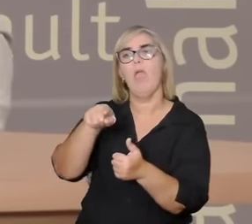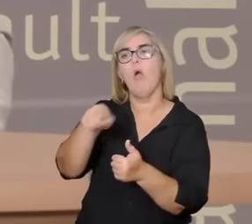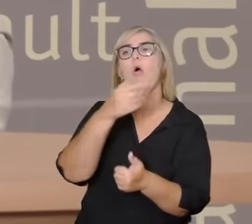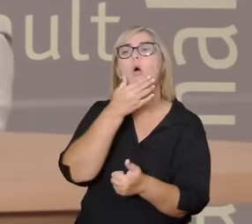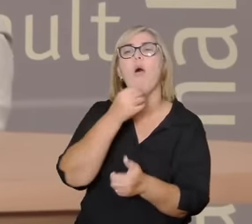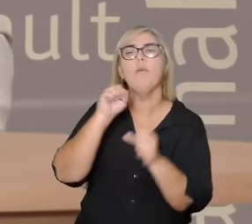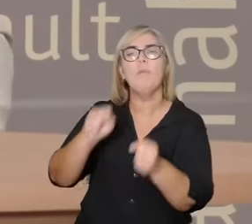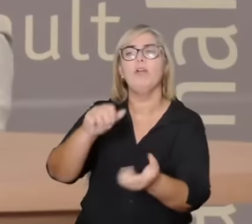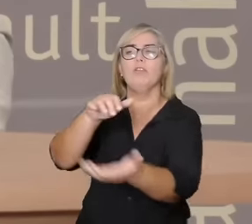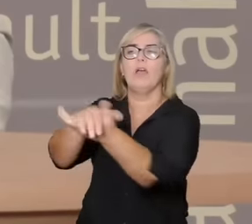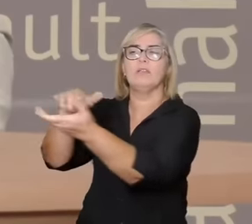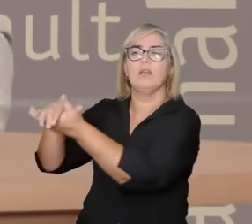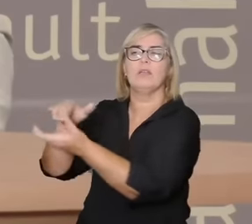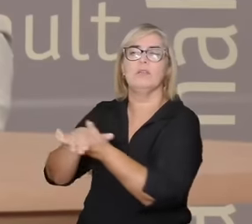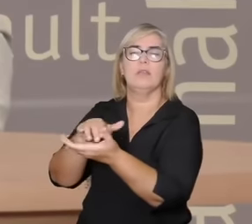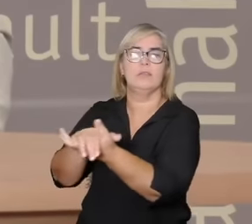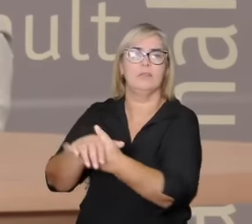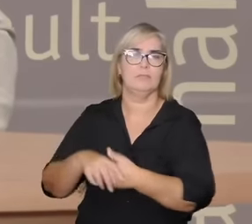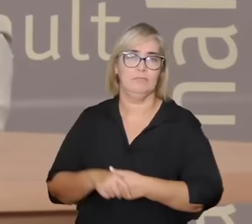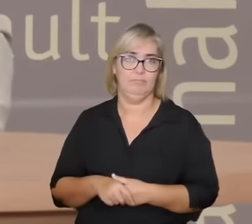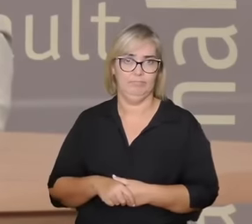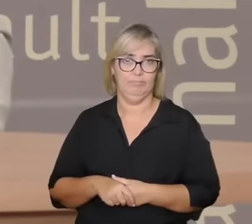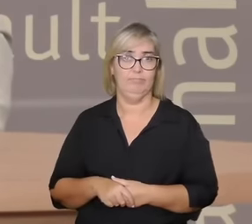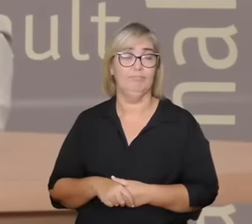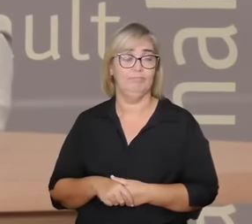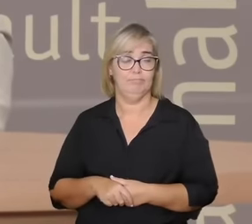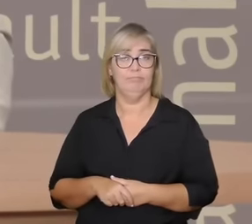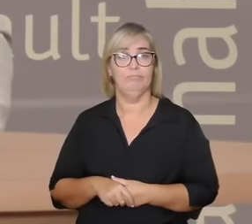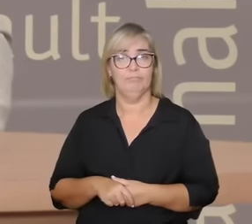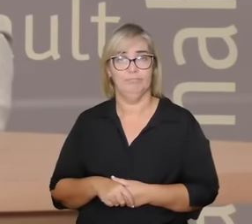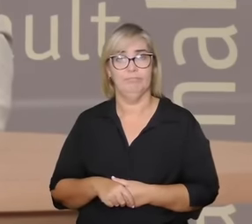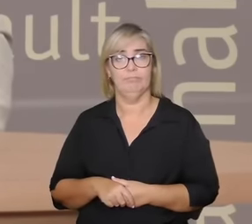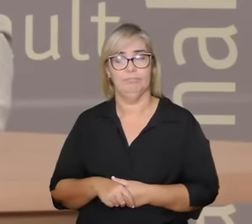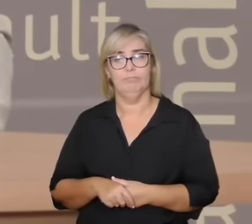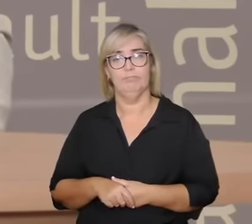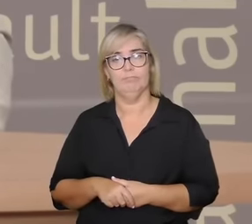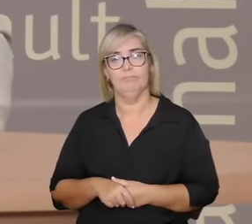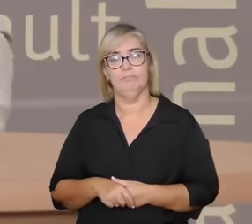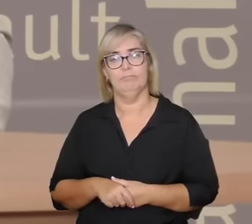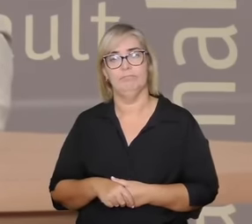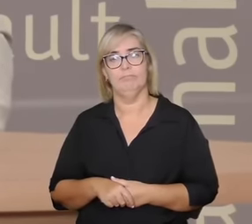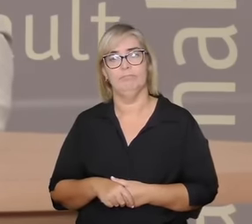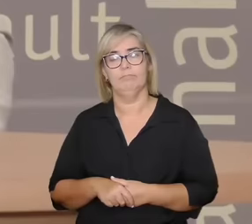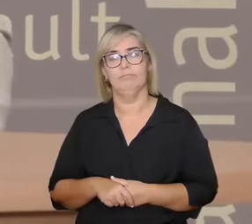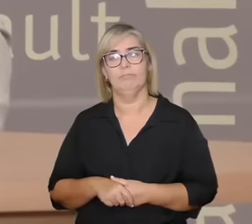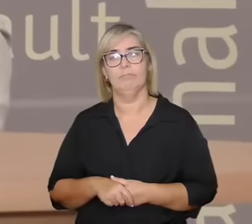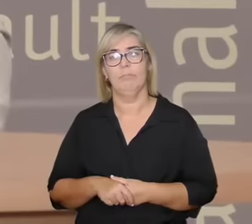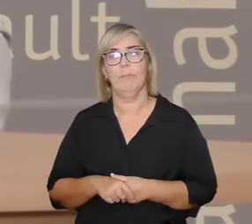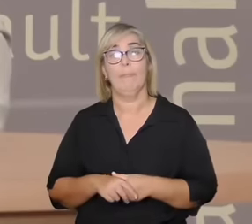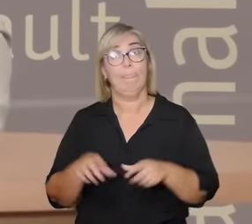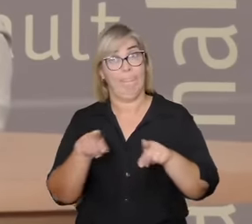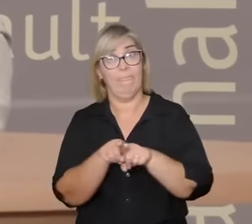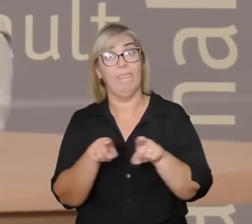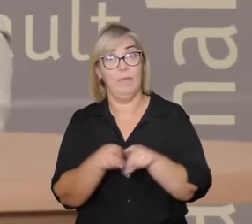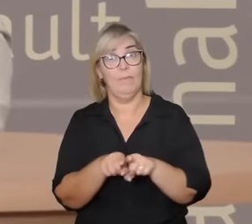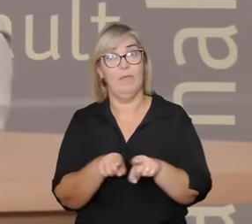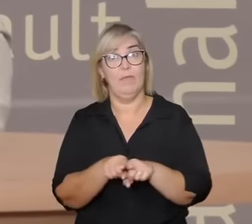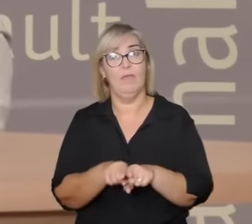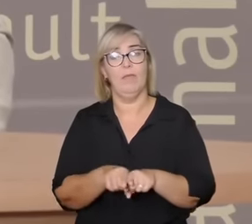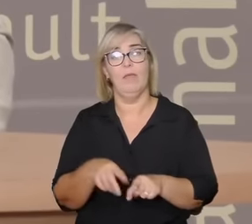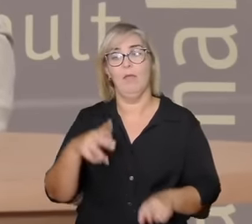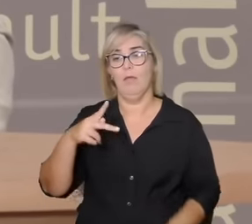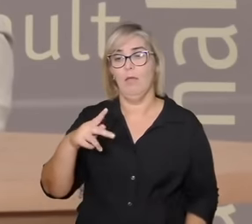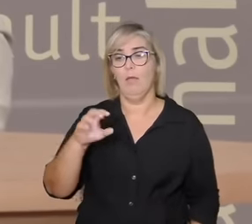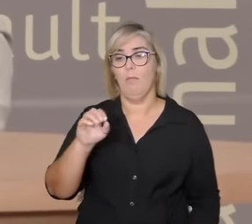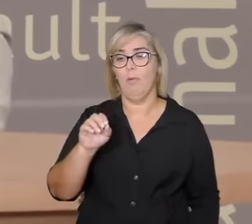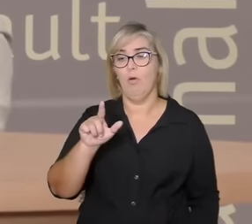estar casada a poliandria também tem casos são menores os odabi por exemplo é povo que tem mulheres que casam com